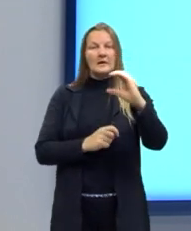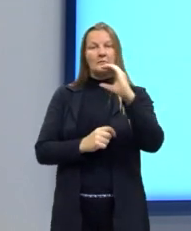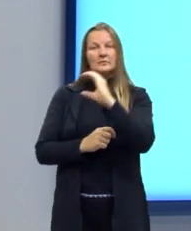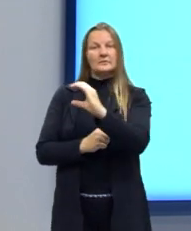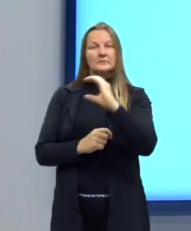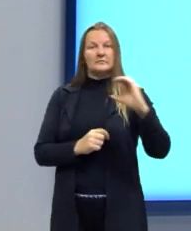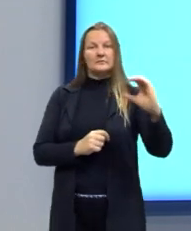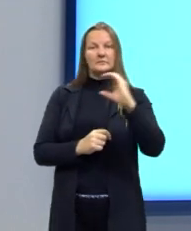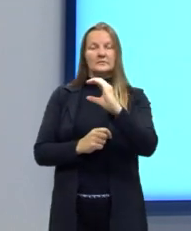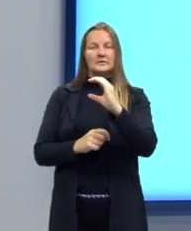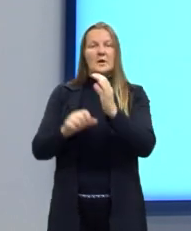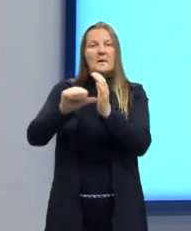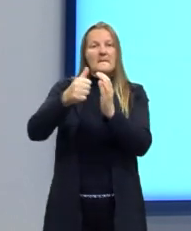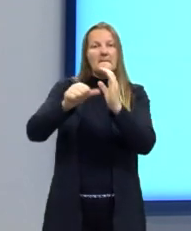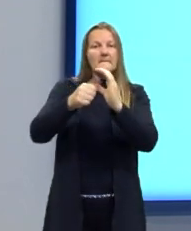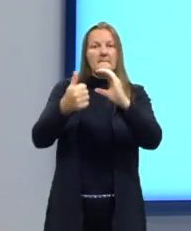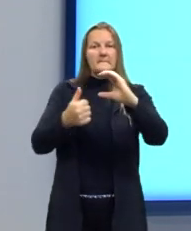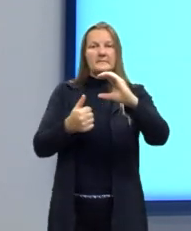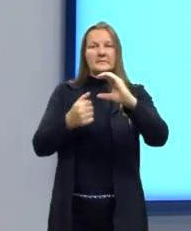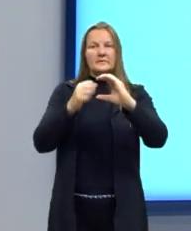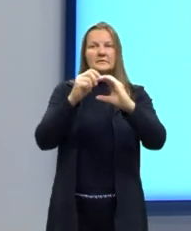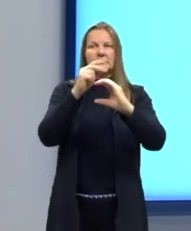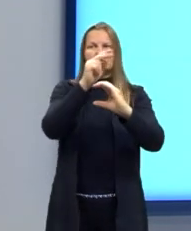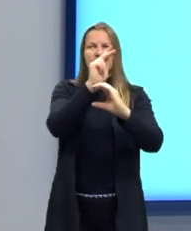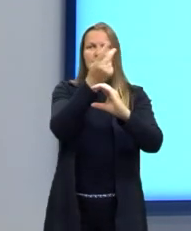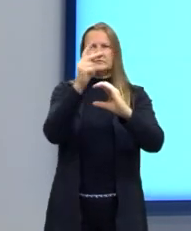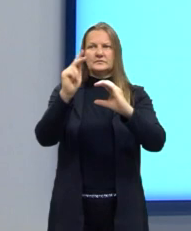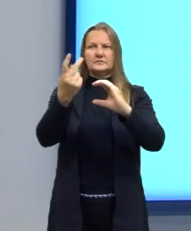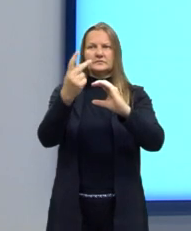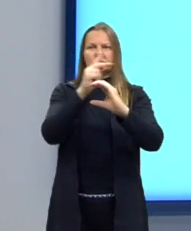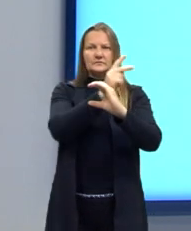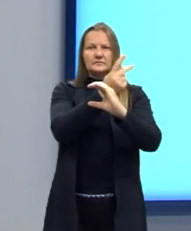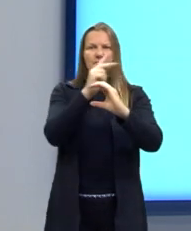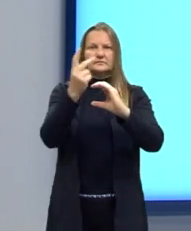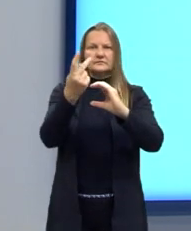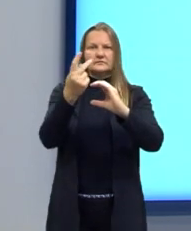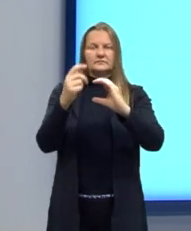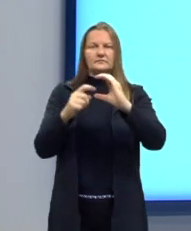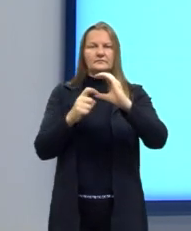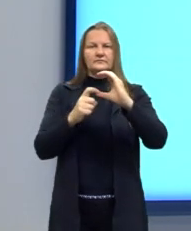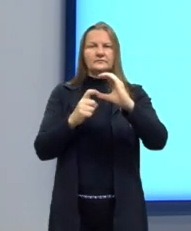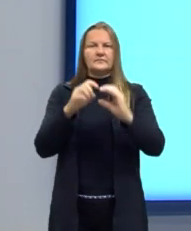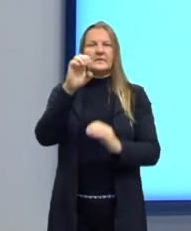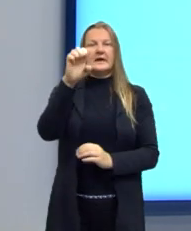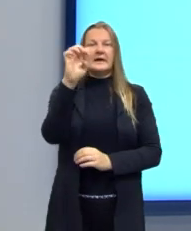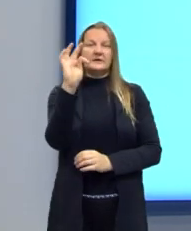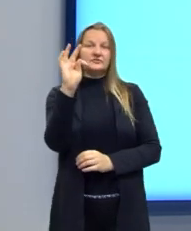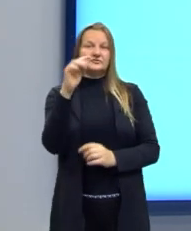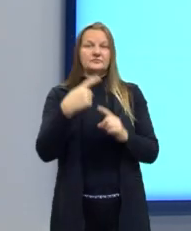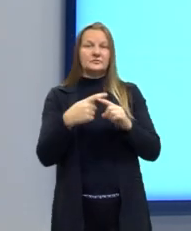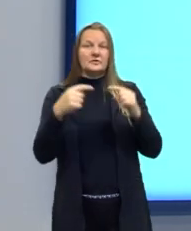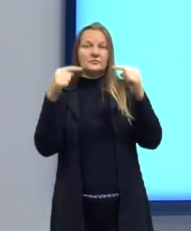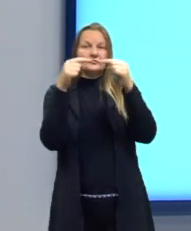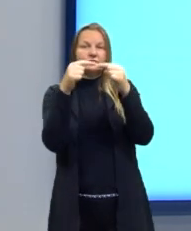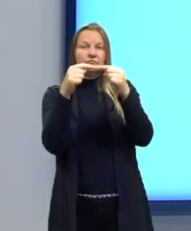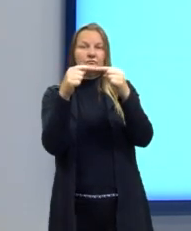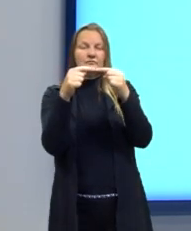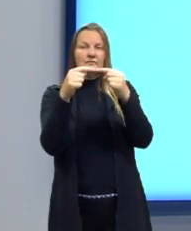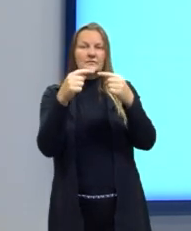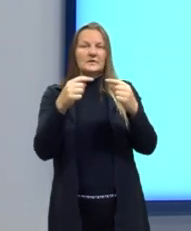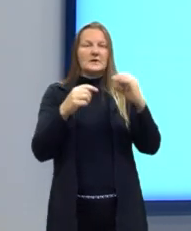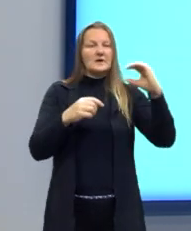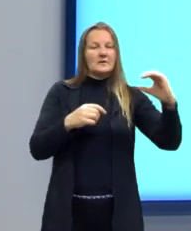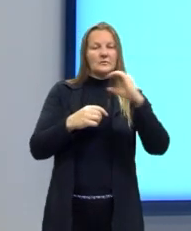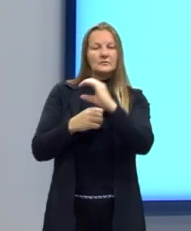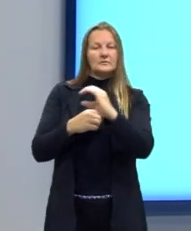ou seja, é primária. Então, dois átomos de carbono, et. Ligações simples entre os